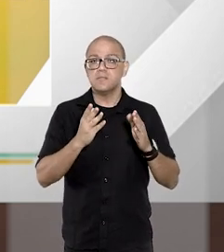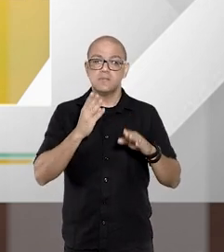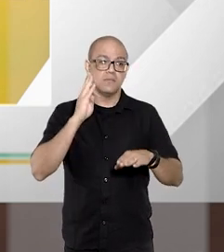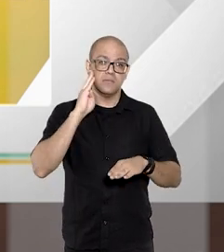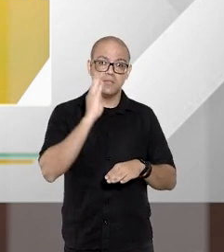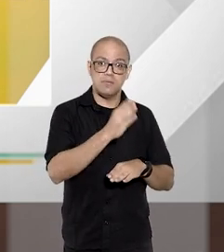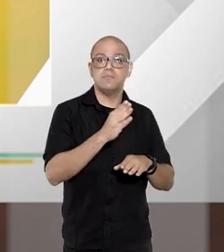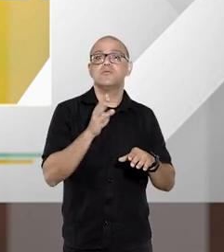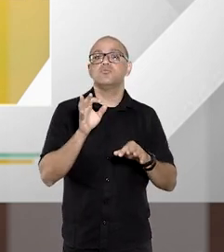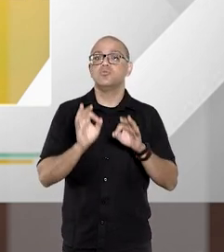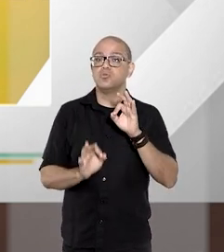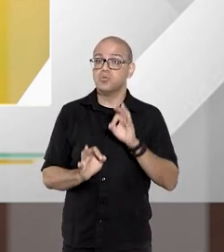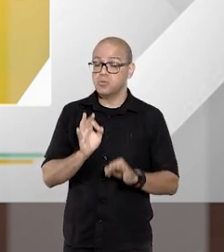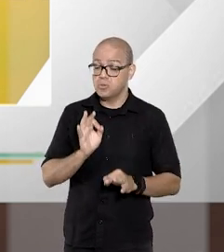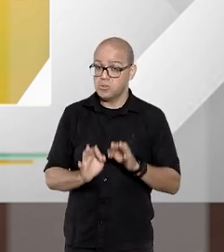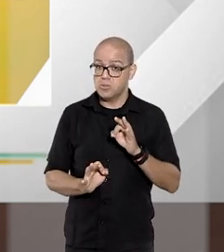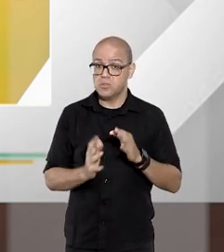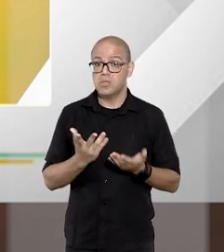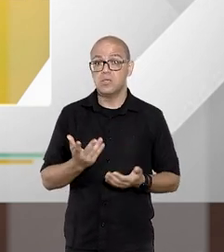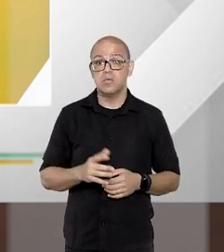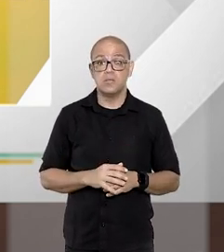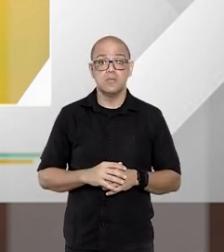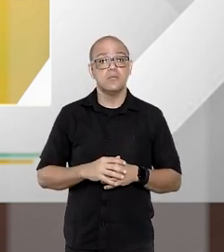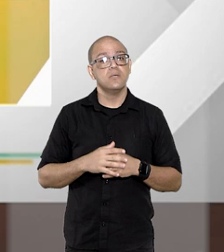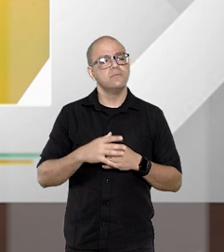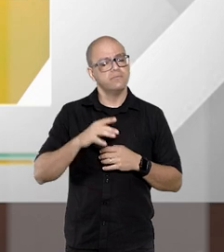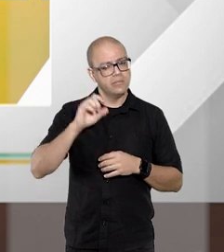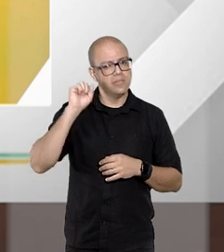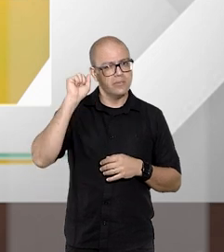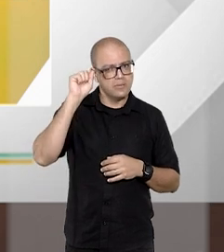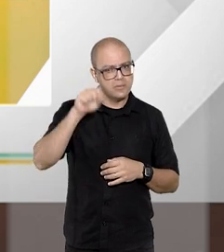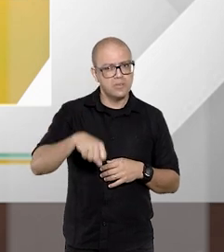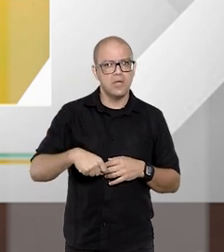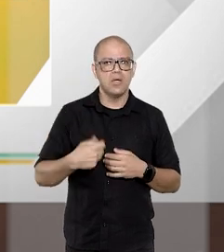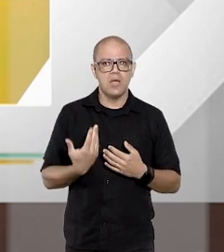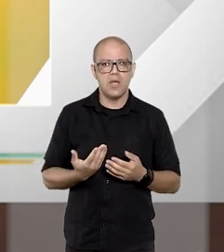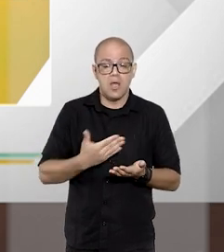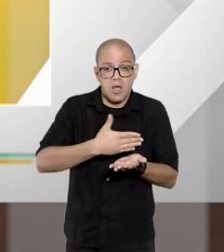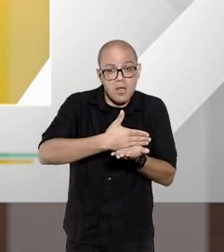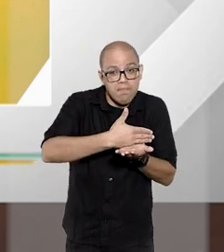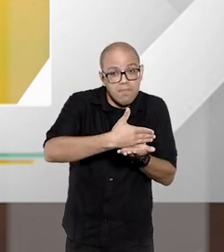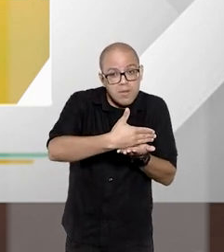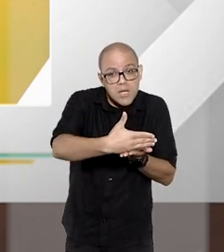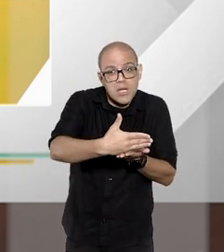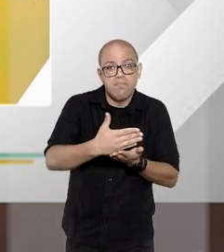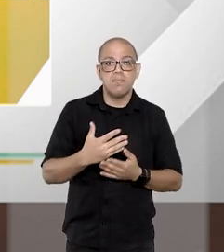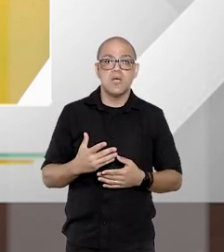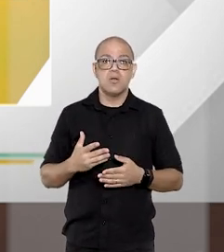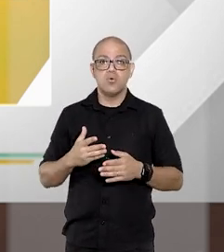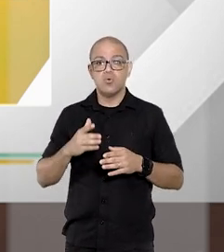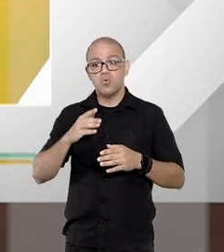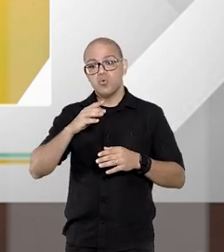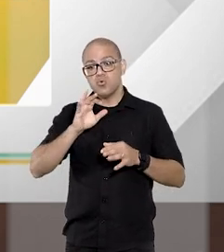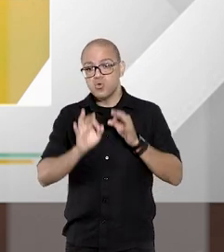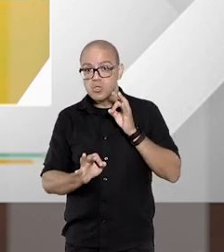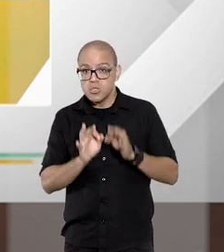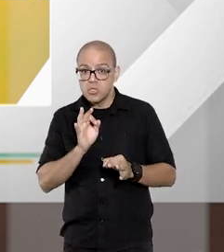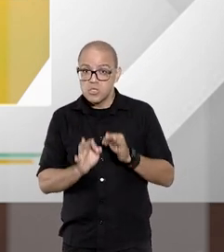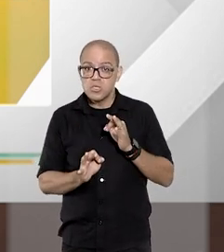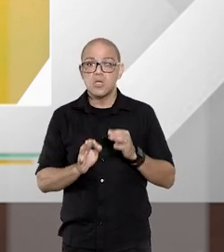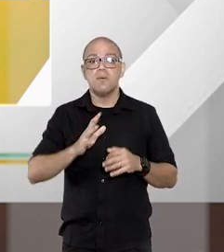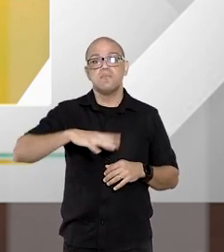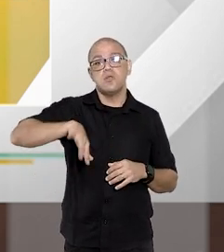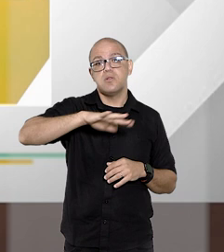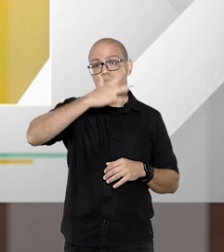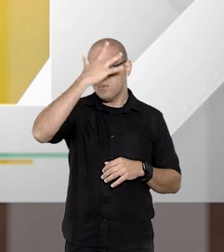segmento de justiça que pretende ser, e é, de fato, a porta de entrada para o judiciário, para